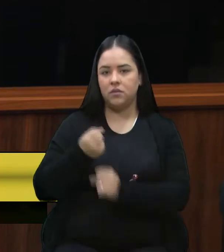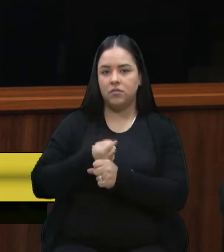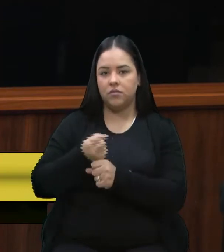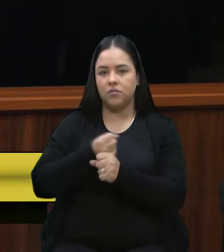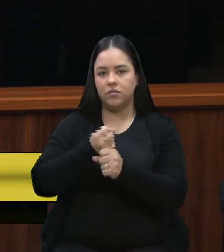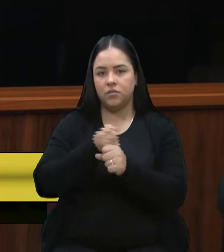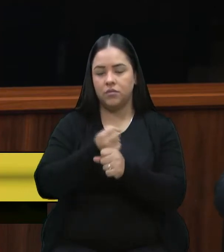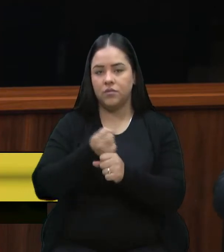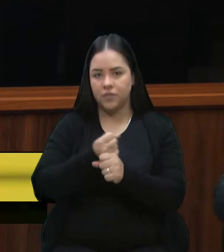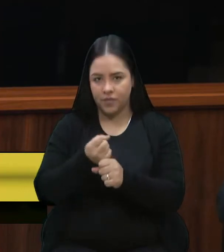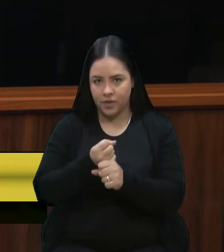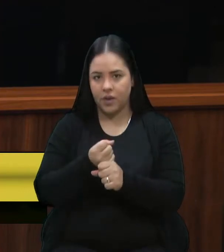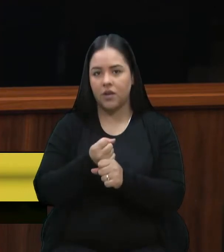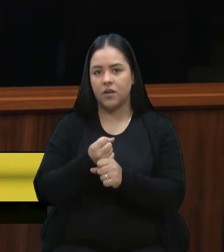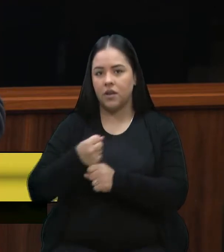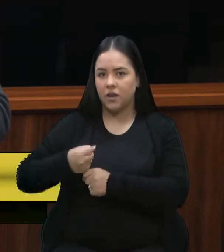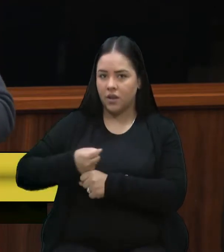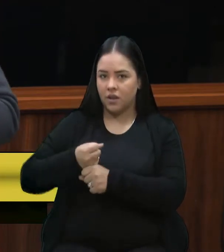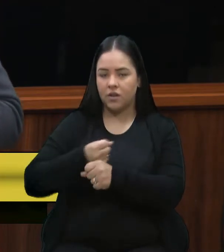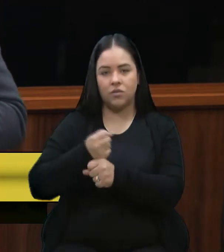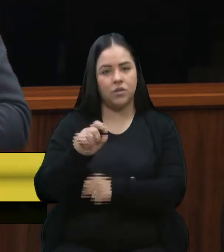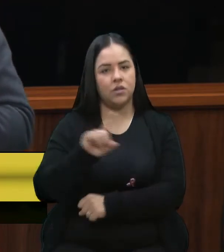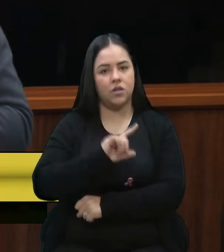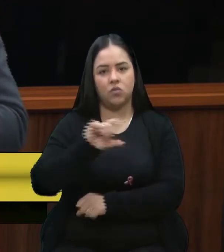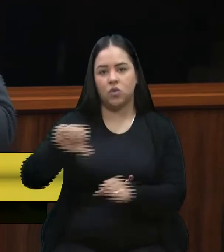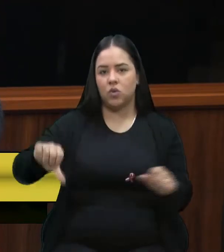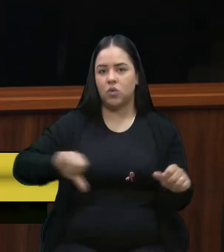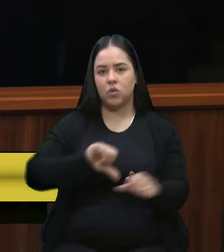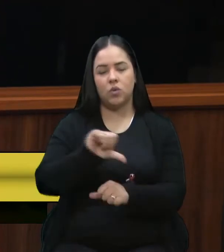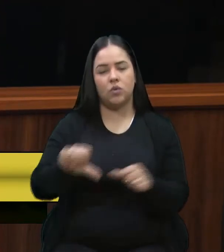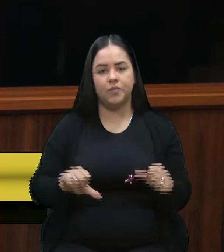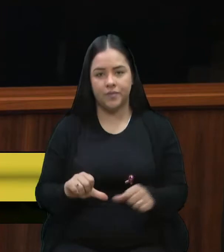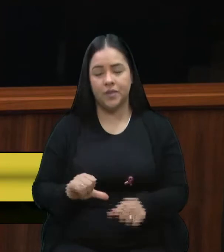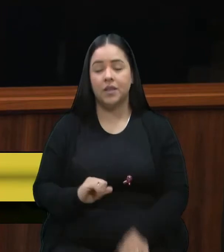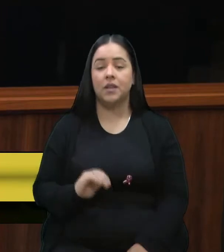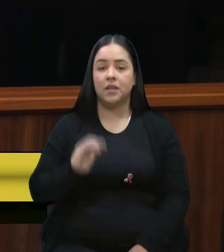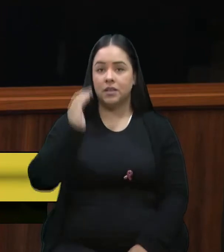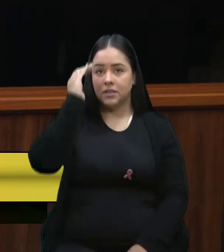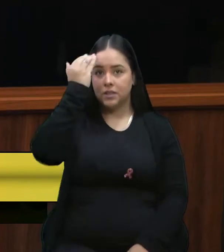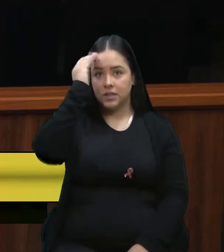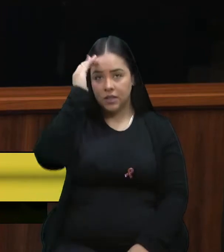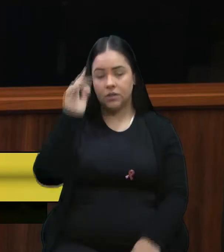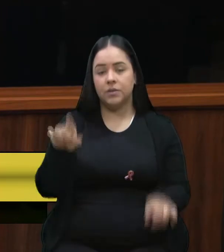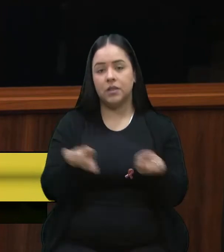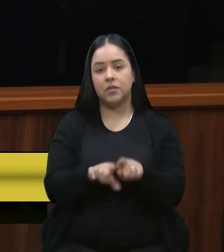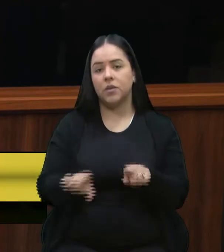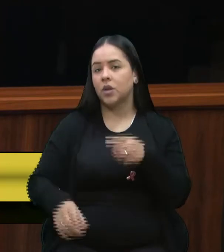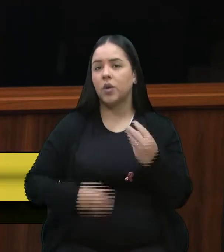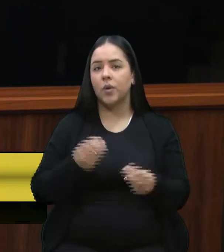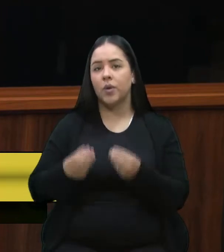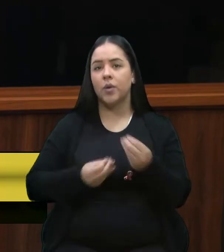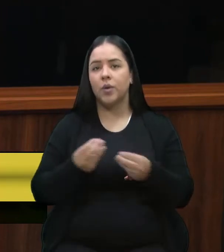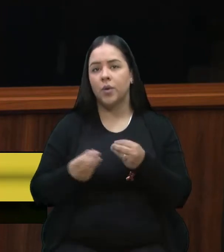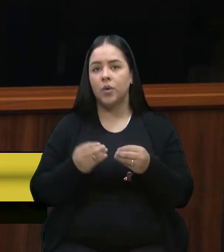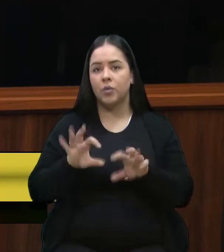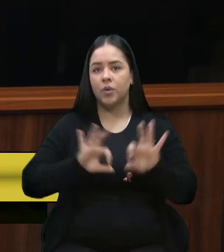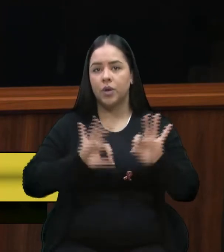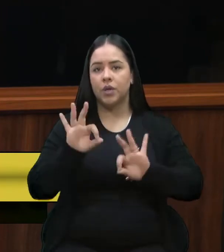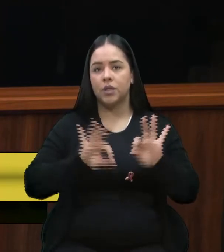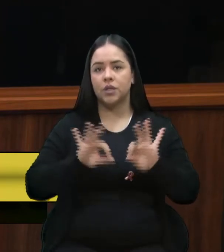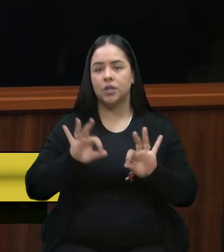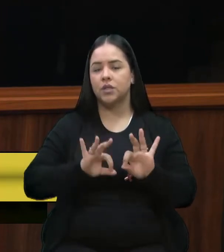ele não modificou, compreendendo também como se compõe o preço da gasolina.